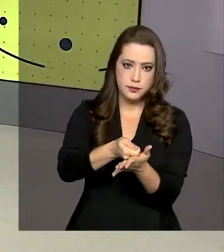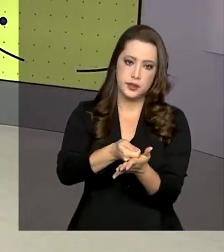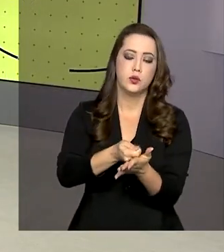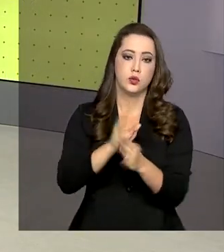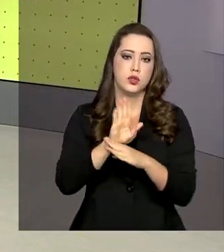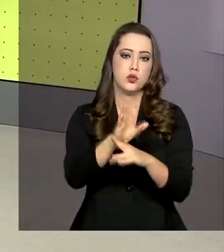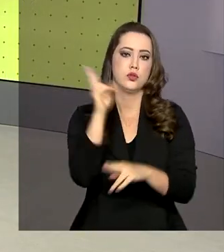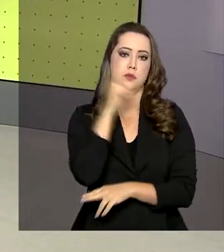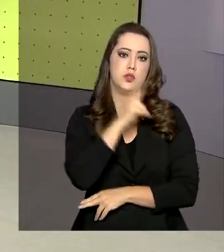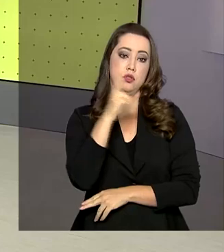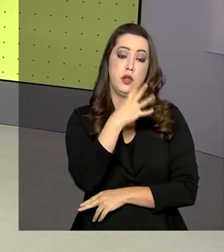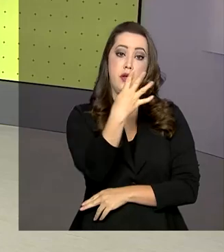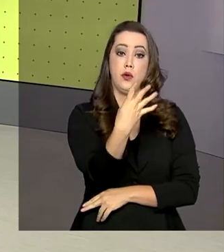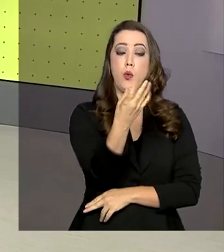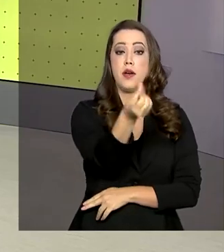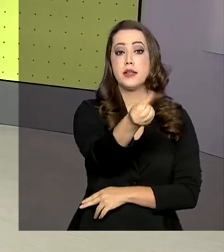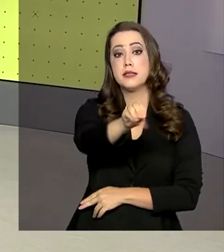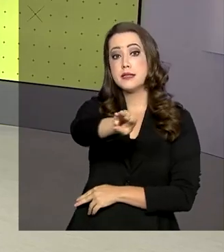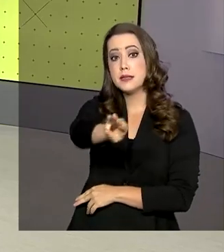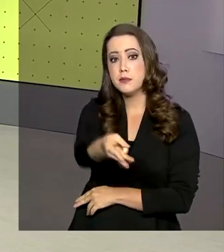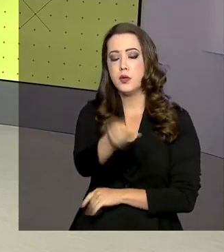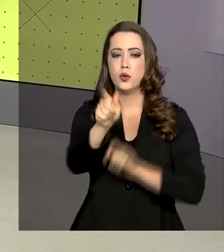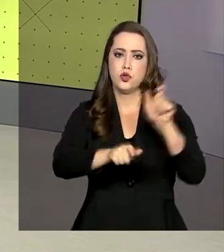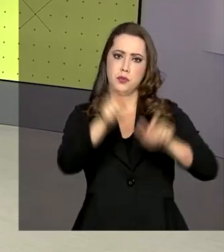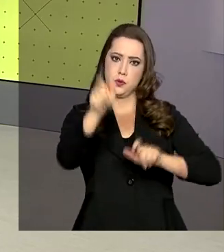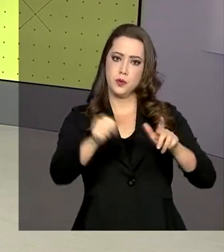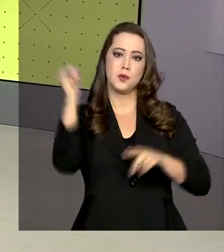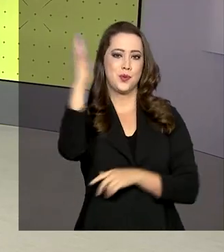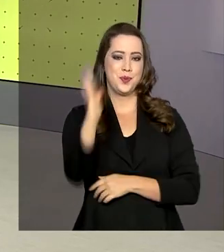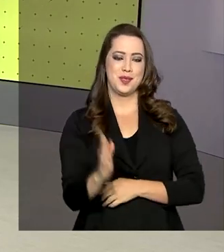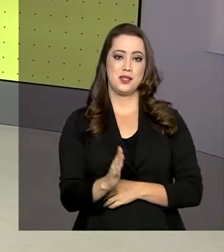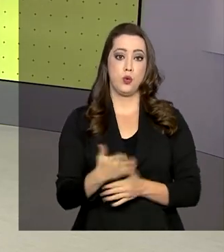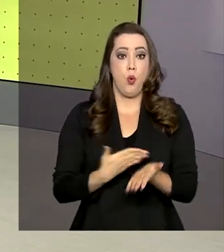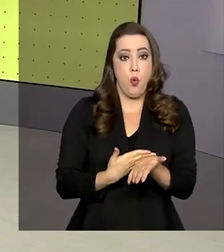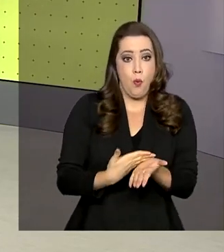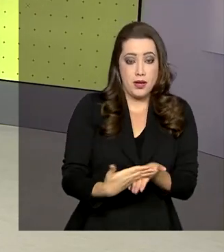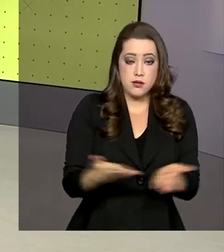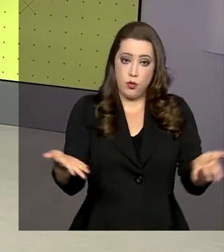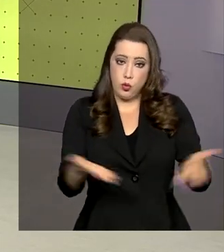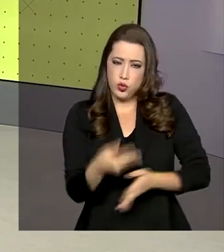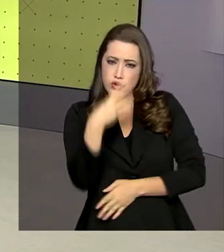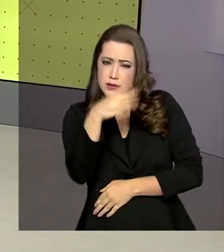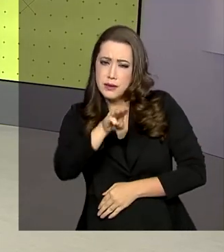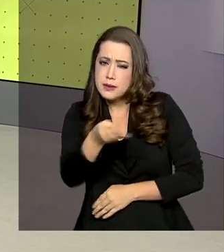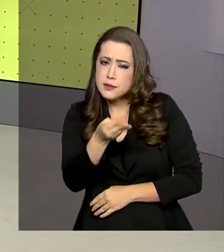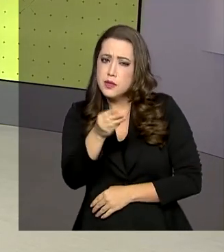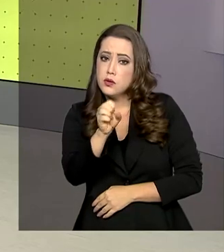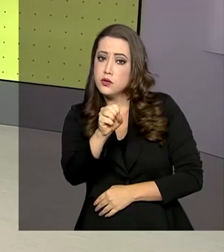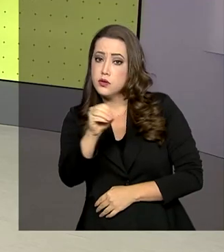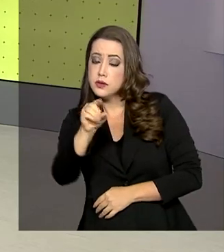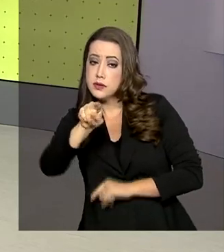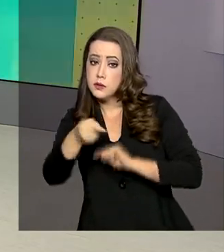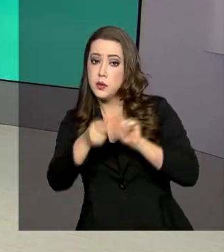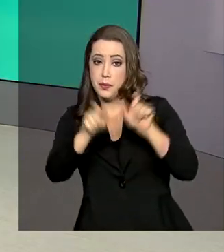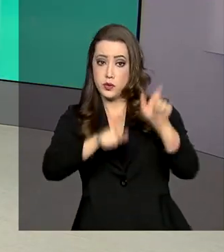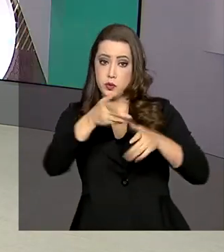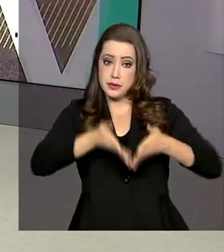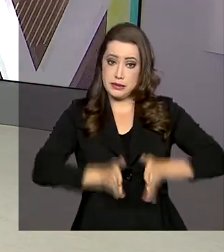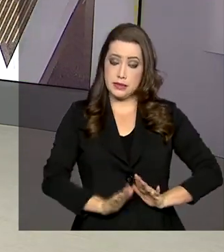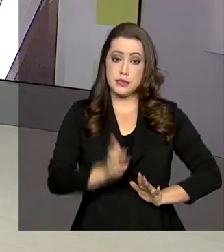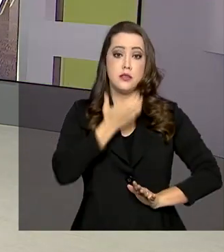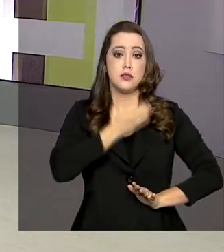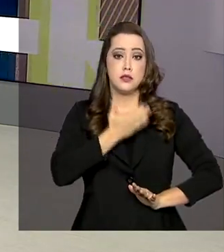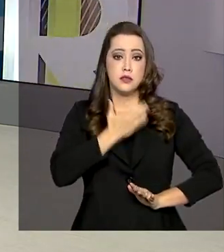auxílio emergencial a 46 milhões de brasileiros. A partir de hoje, 3 milhões e 800 mil beneficiários nascidos em